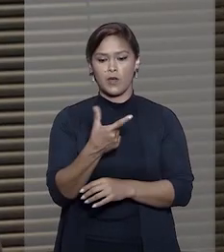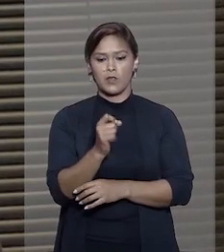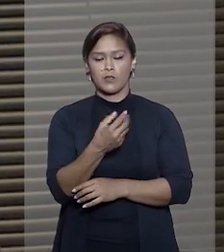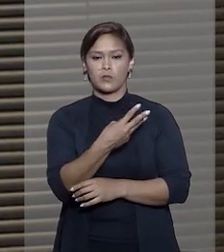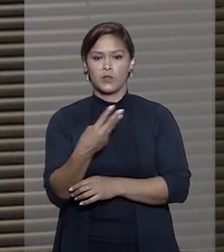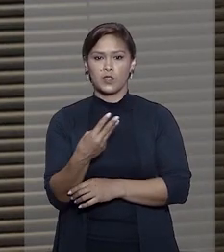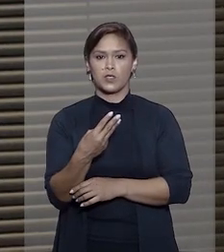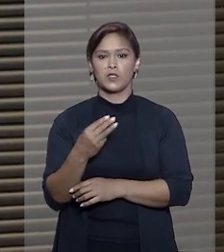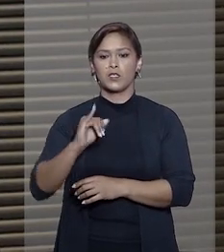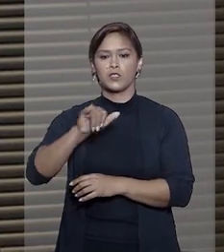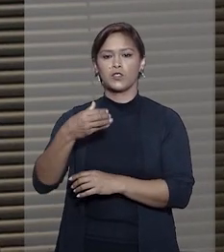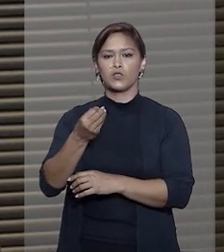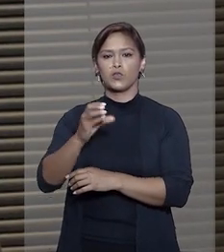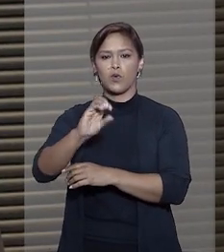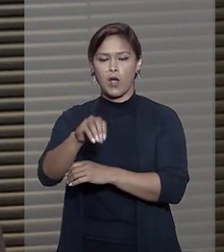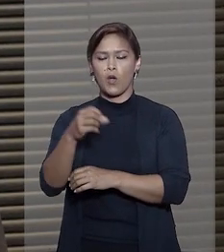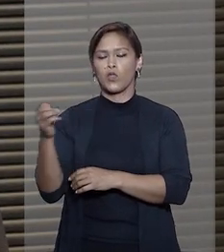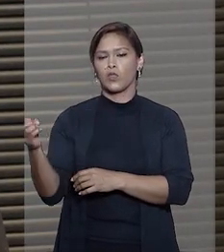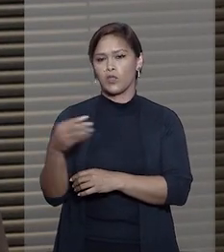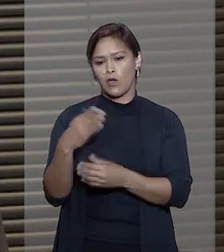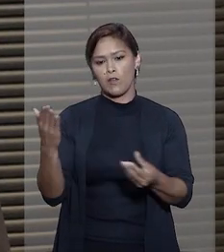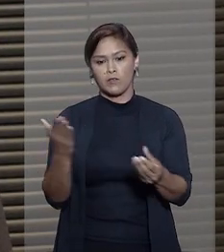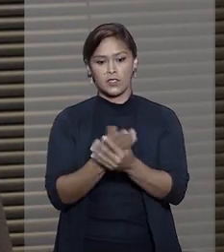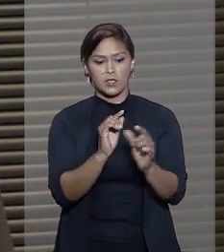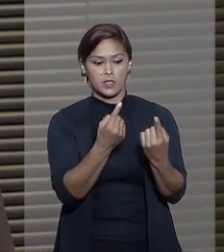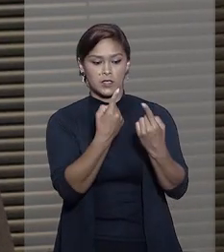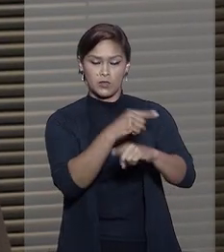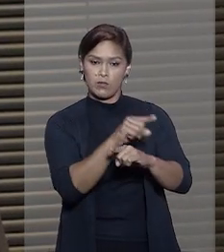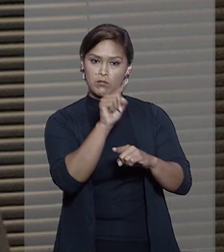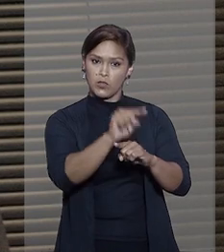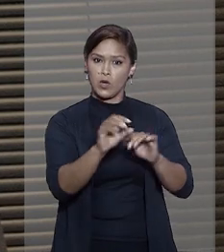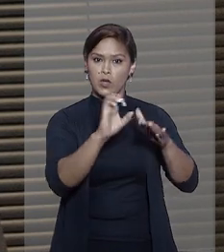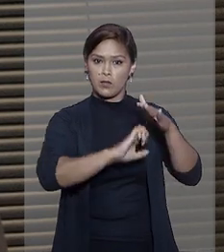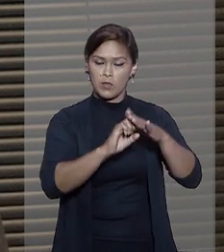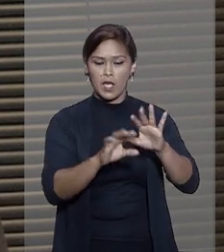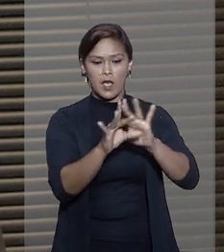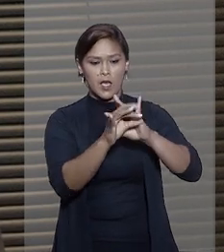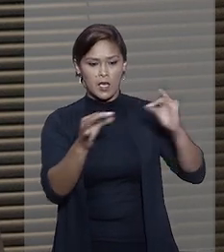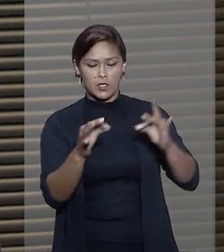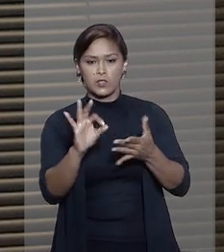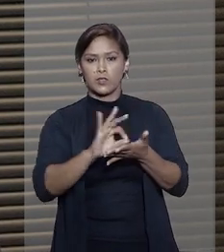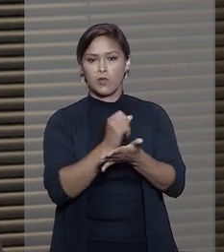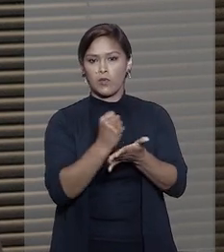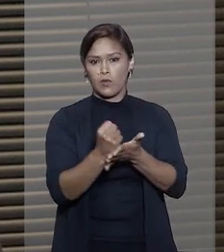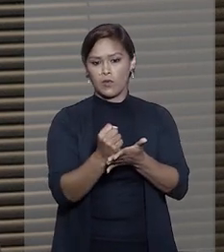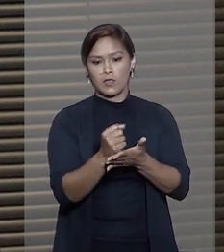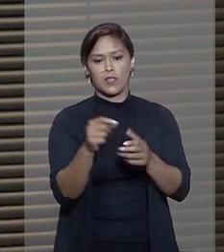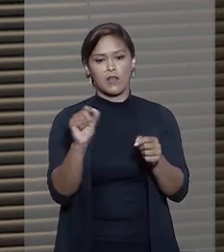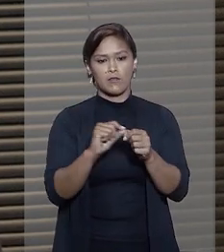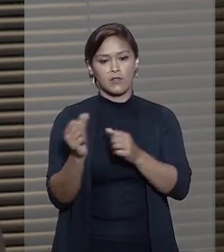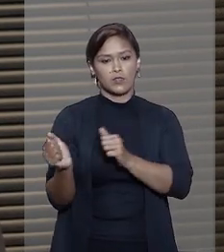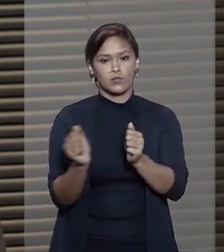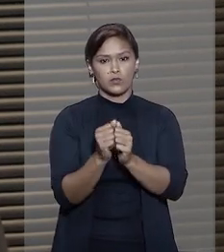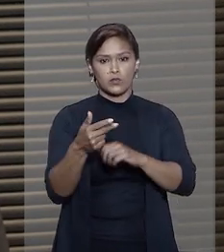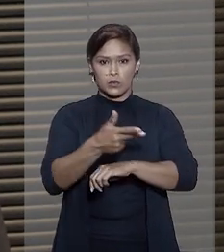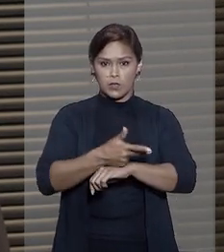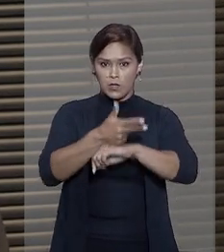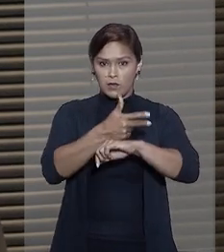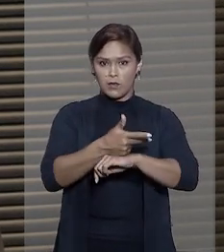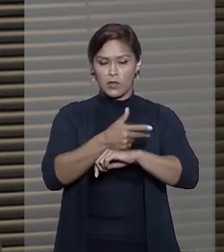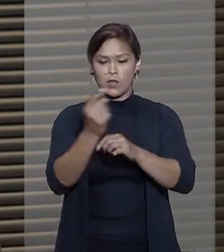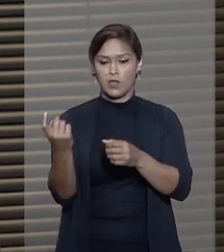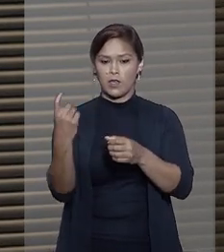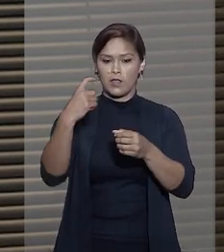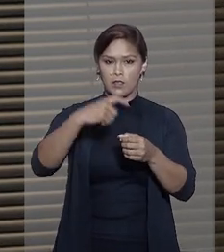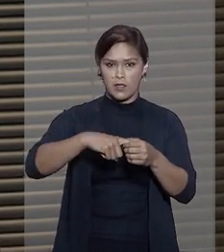2013, João Gilberto moveu nova ação contra a M, buscando a extinção dos contratos celebrados com a gravadora e a